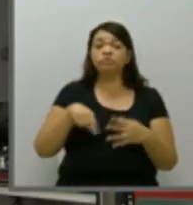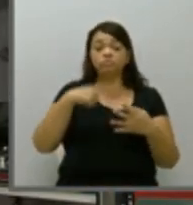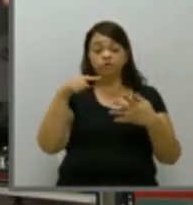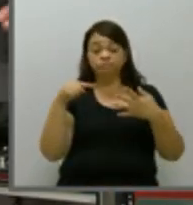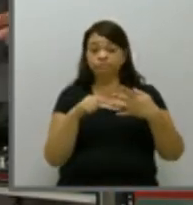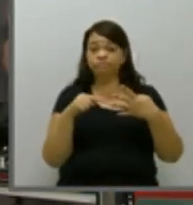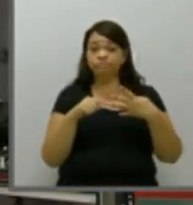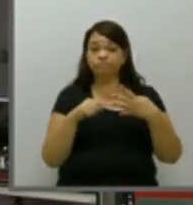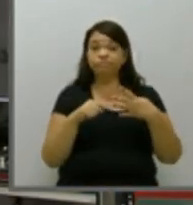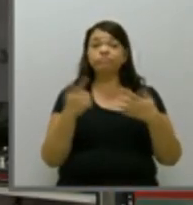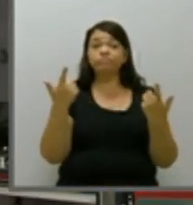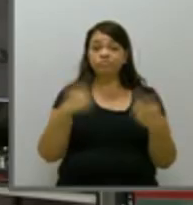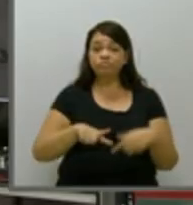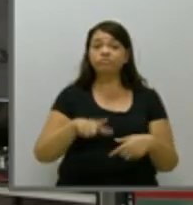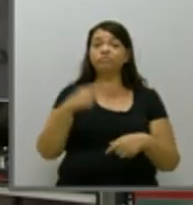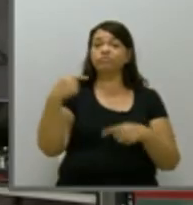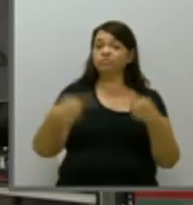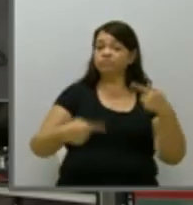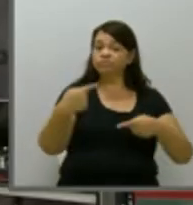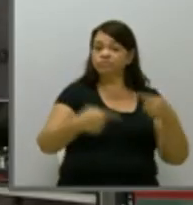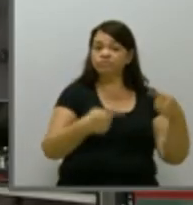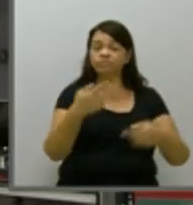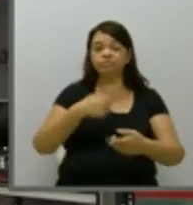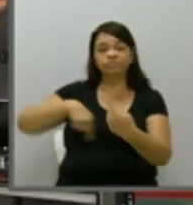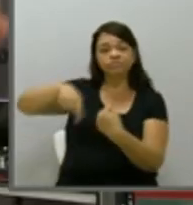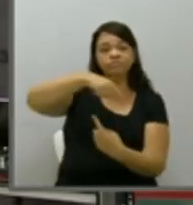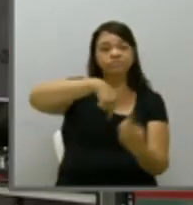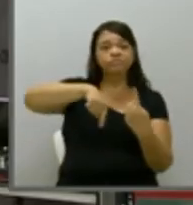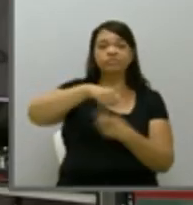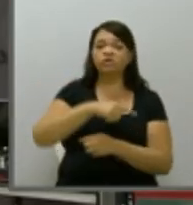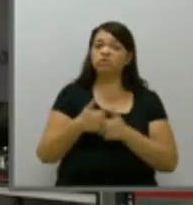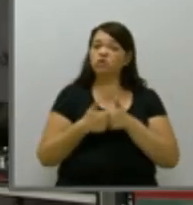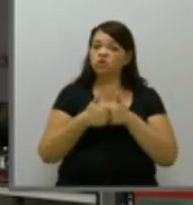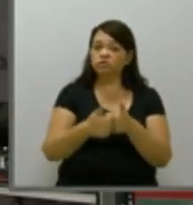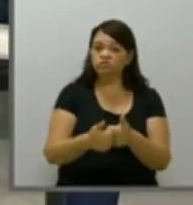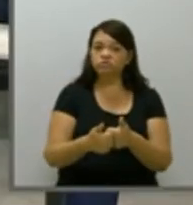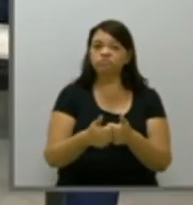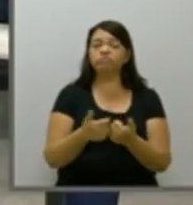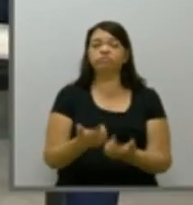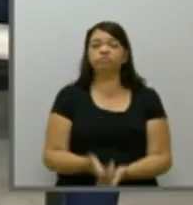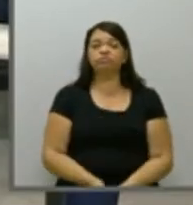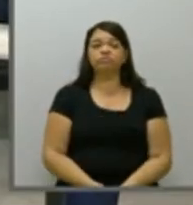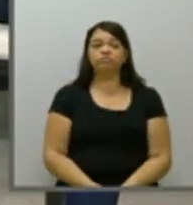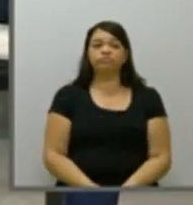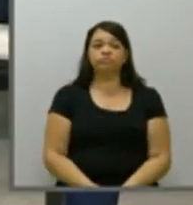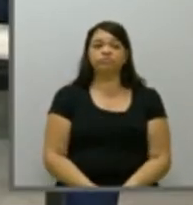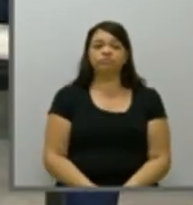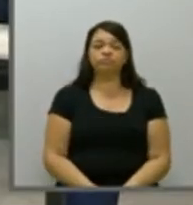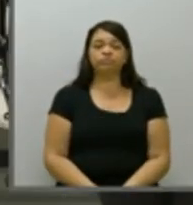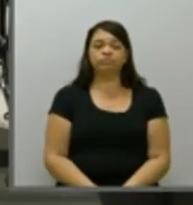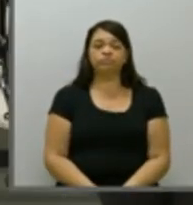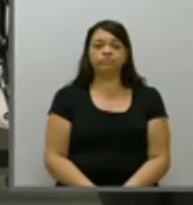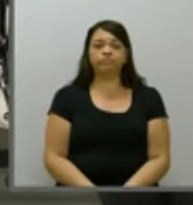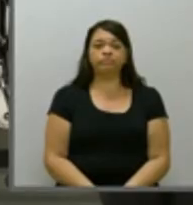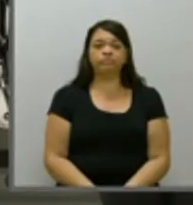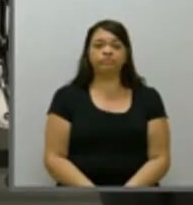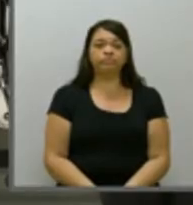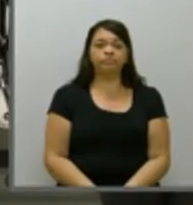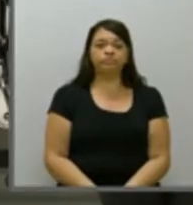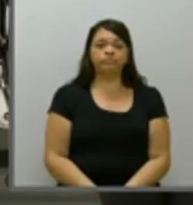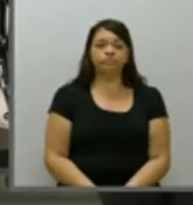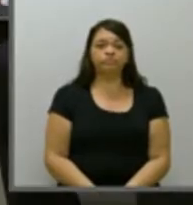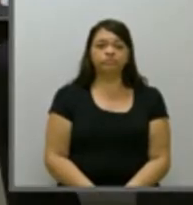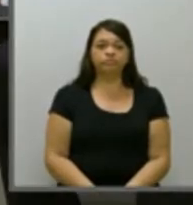será de novo a rodada de perguntas entre os candidatos continue conosco nós já voltamos a rodada